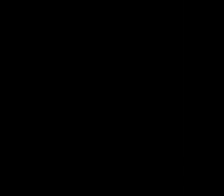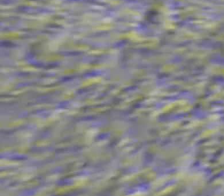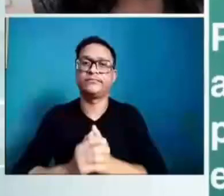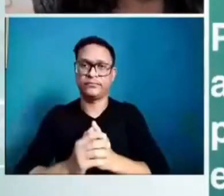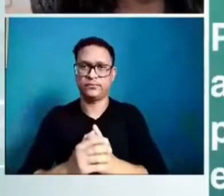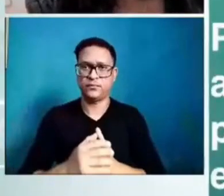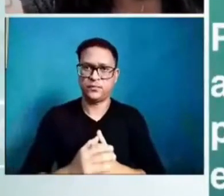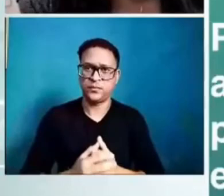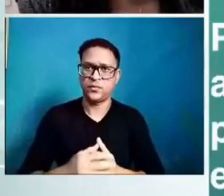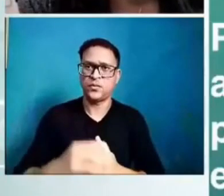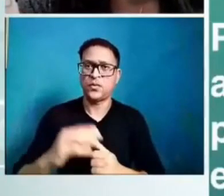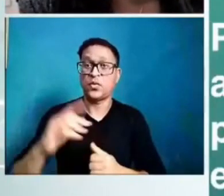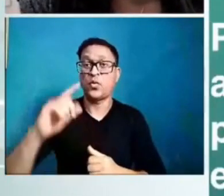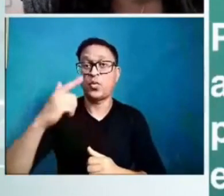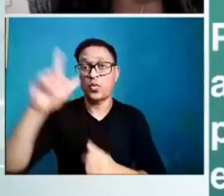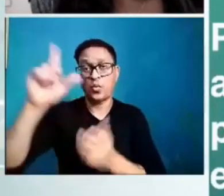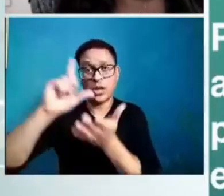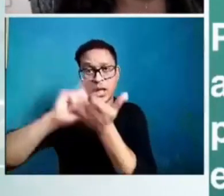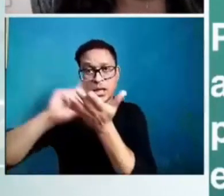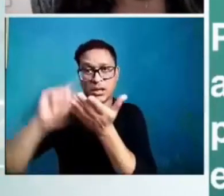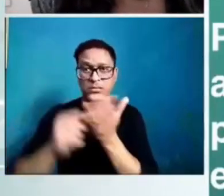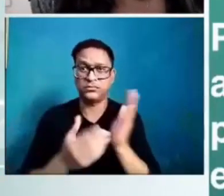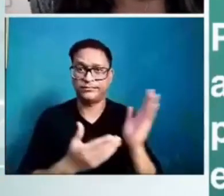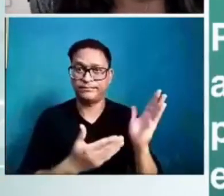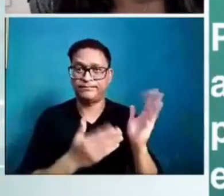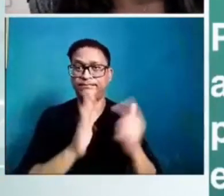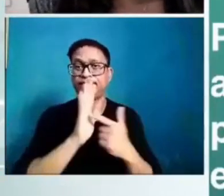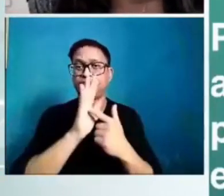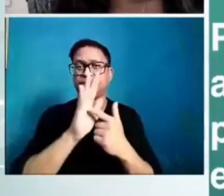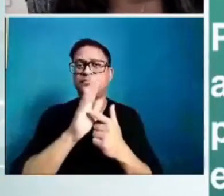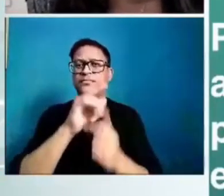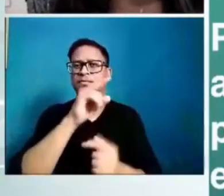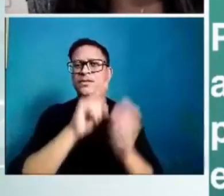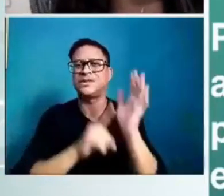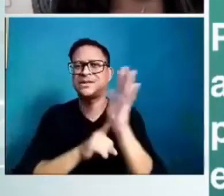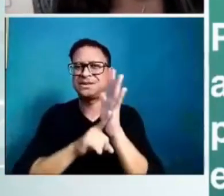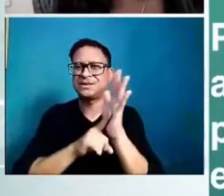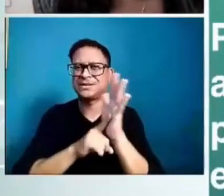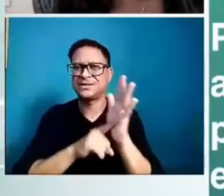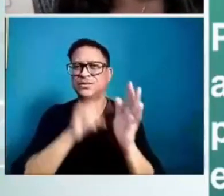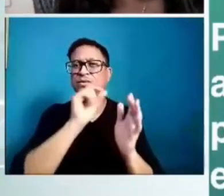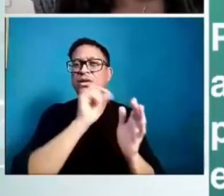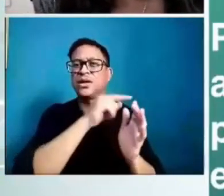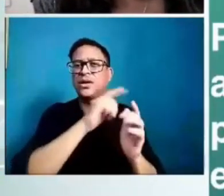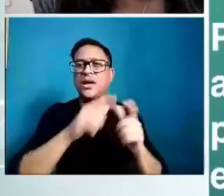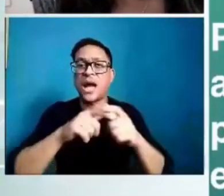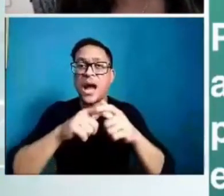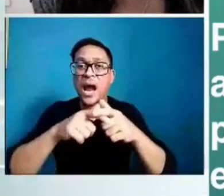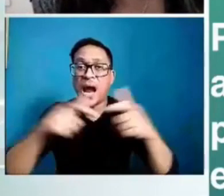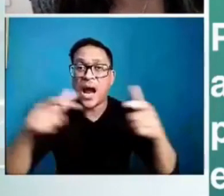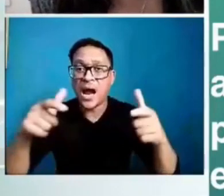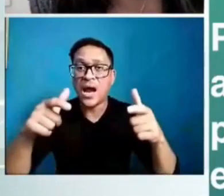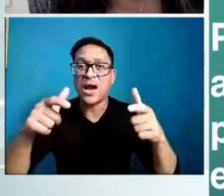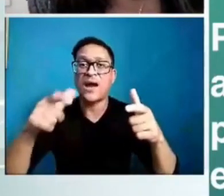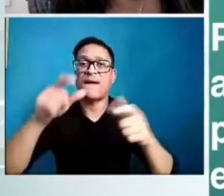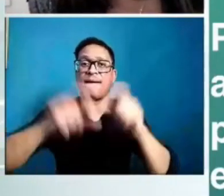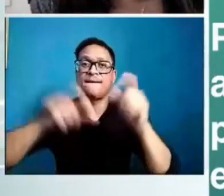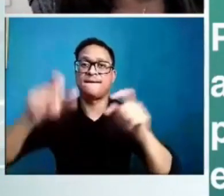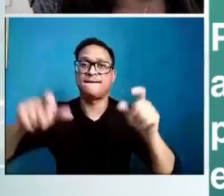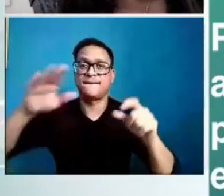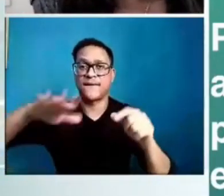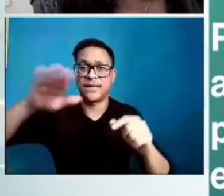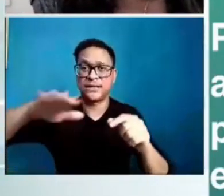A pesquisa indicou que a grande maioria das crianças autistas estão sendo